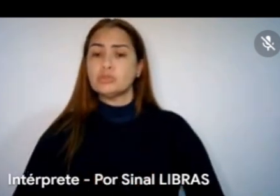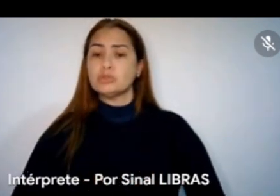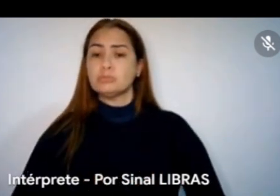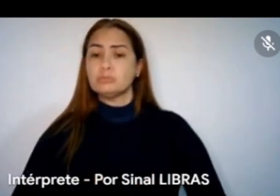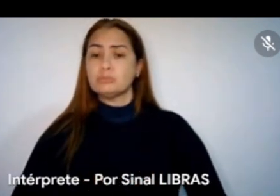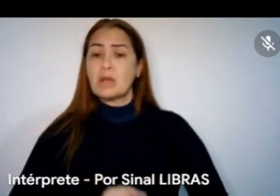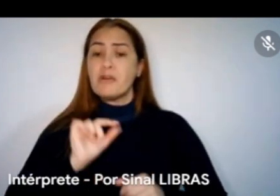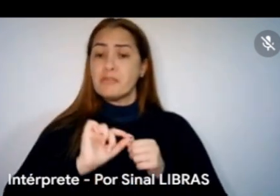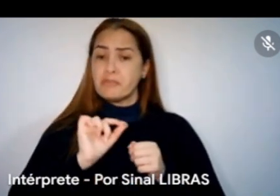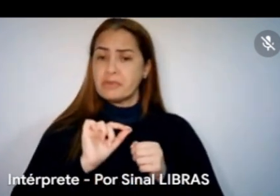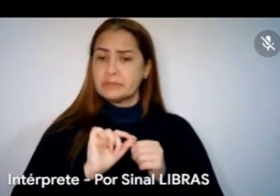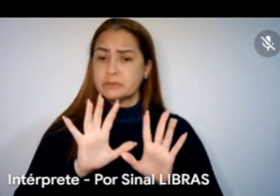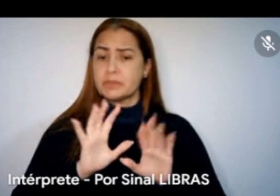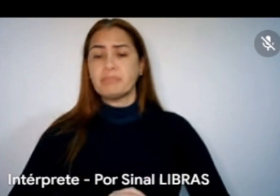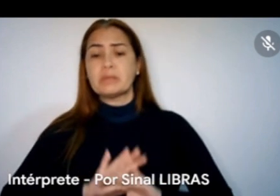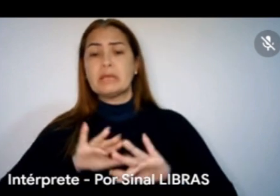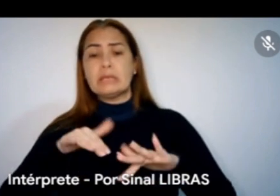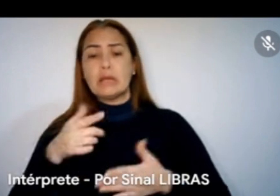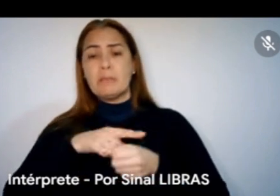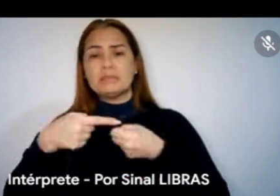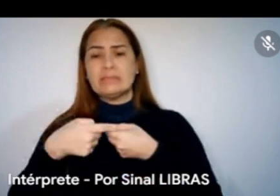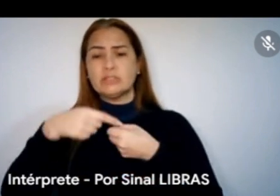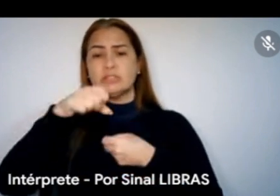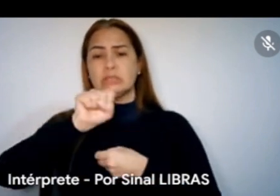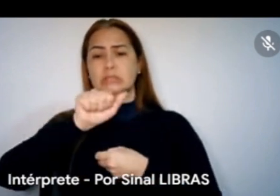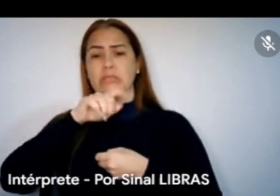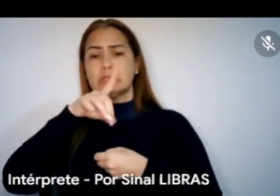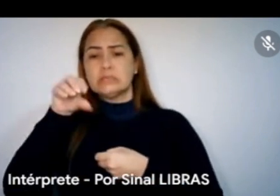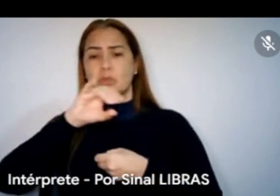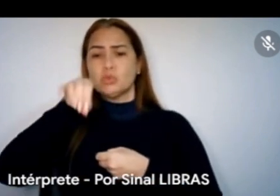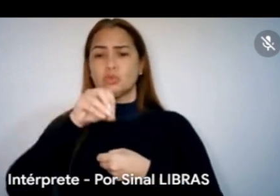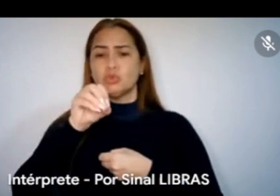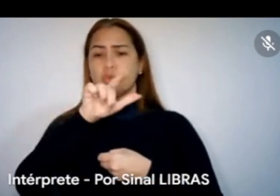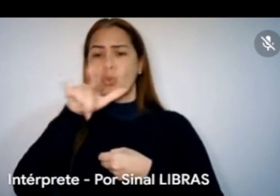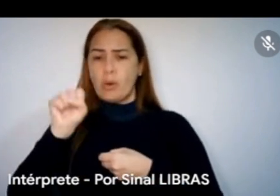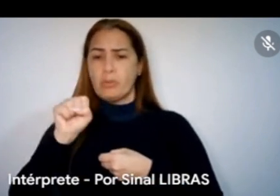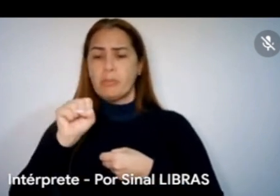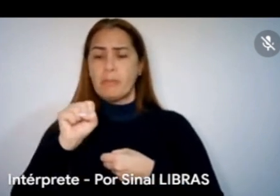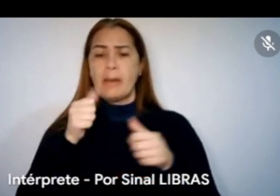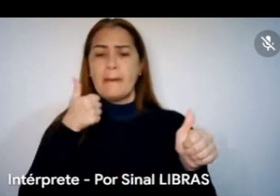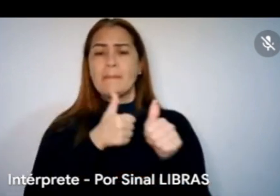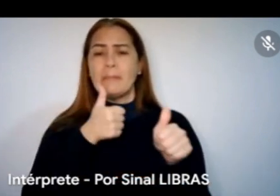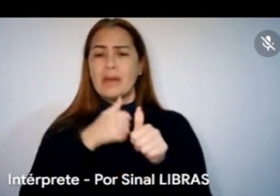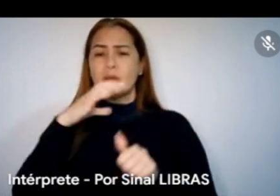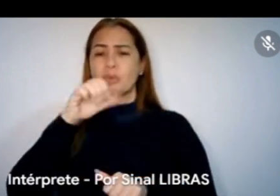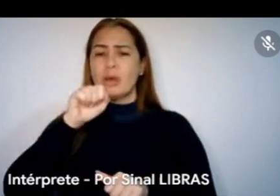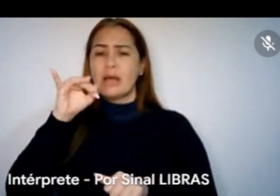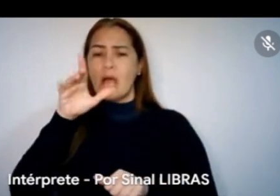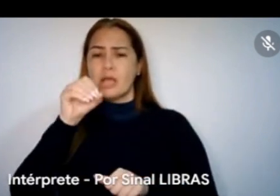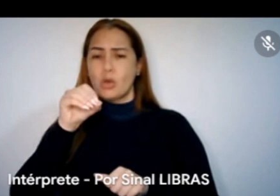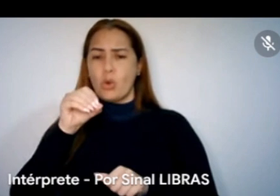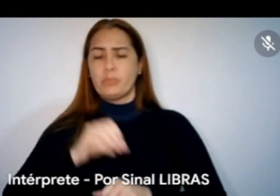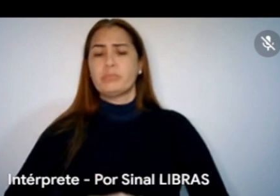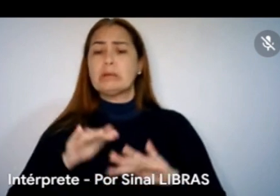cidade se chama São João do Sabugi, fica aqui no interior, São João do Sabugi, perto de Caicó. E aqui, nós